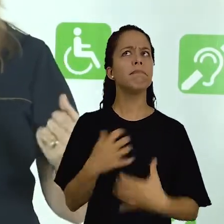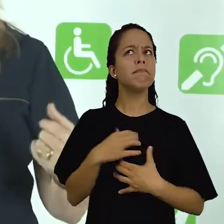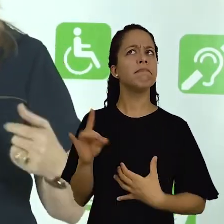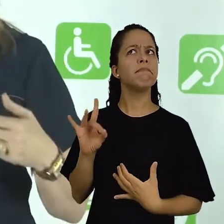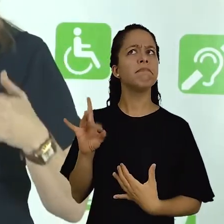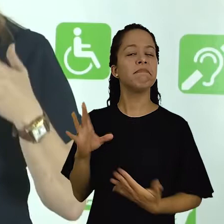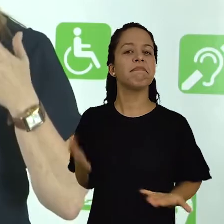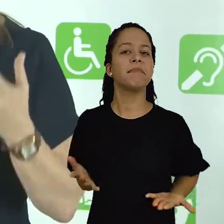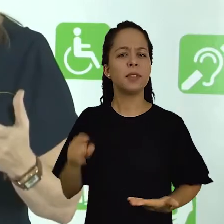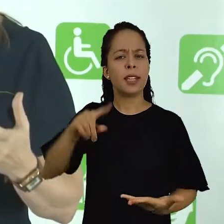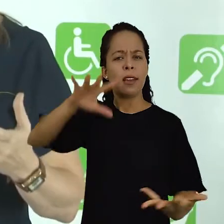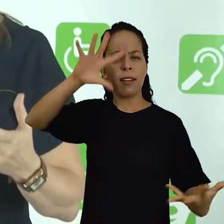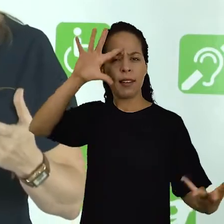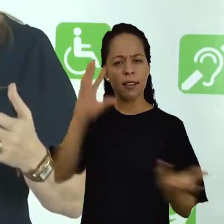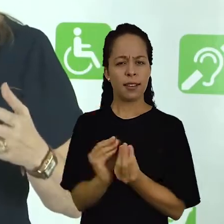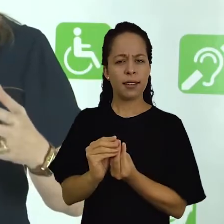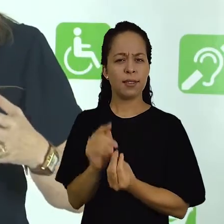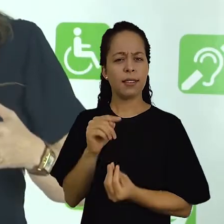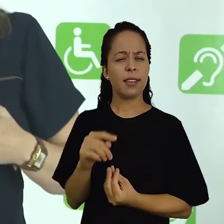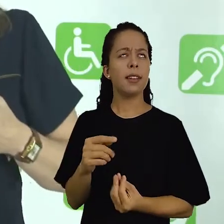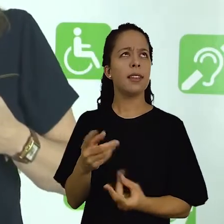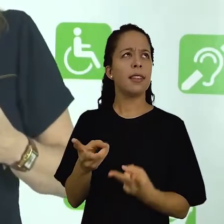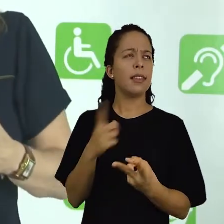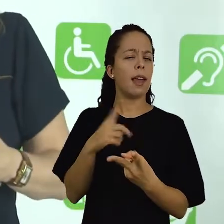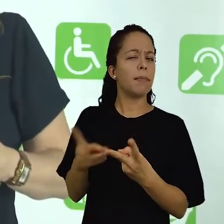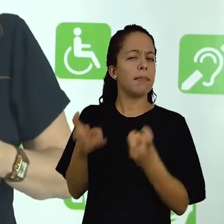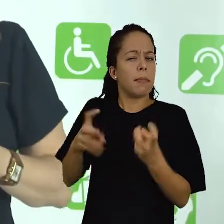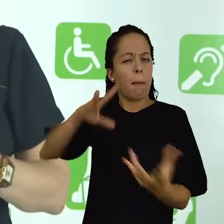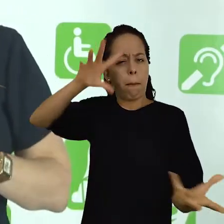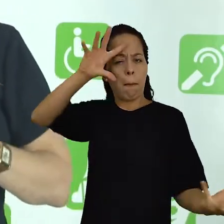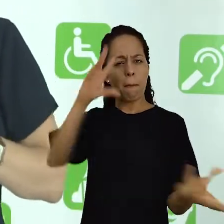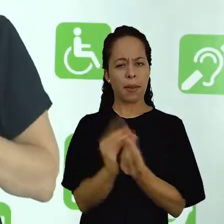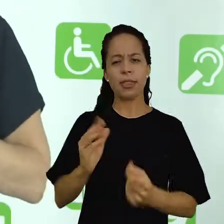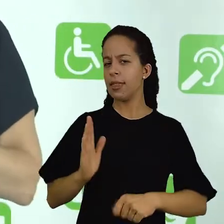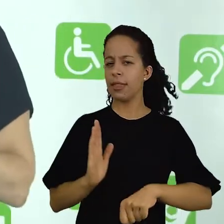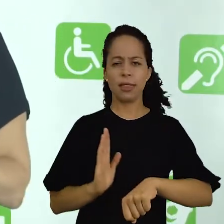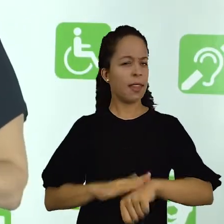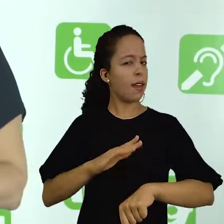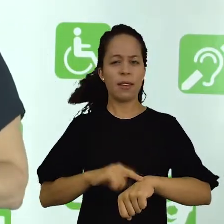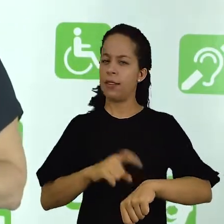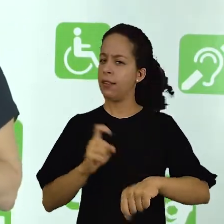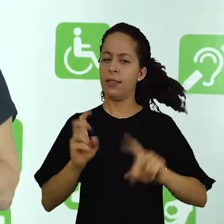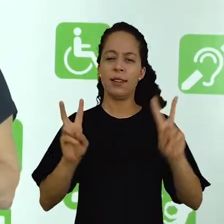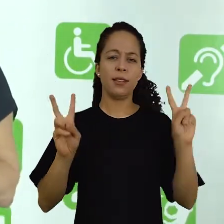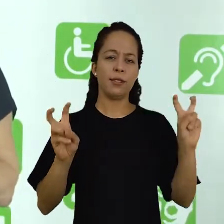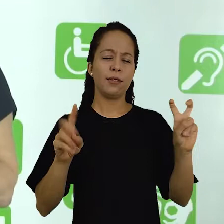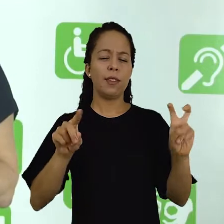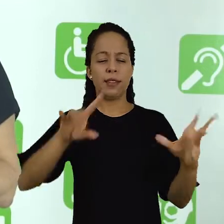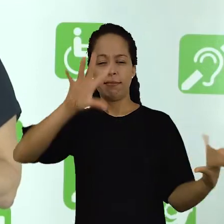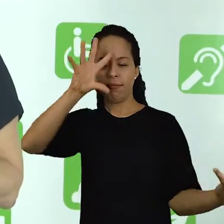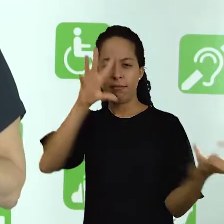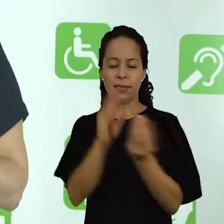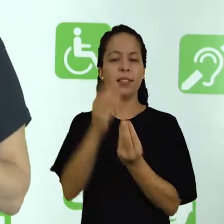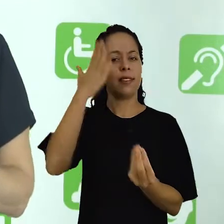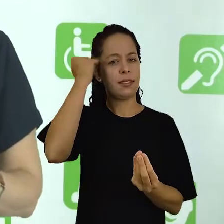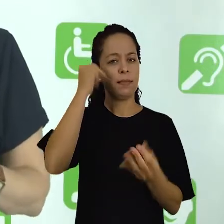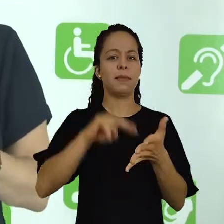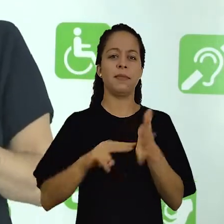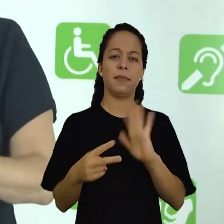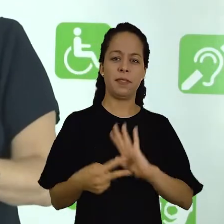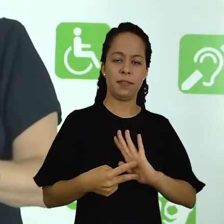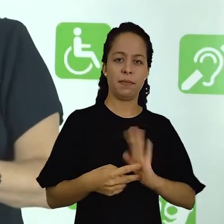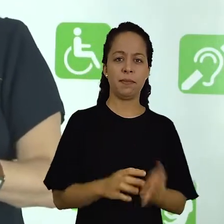pode ser por meio da intuição. Você intui, tem uma percepção imediata sobre um